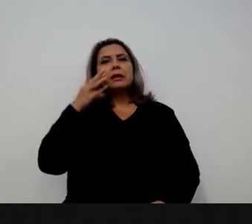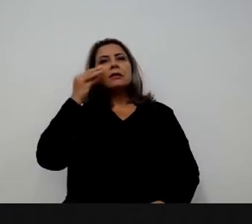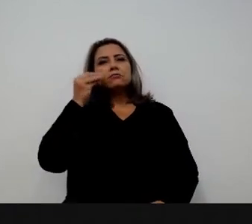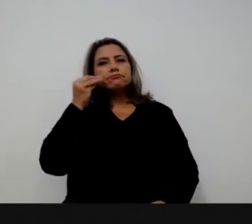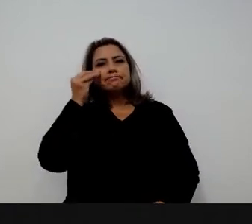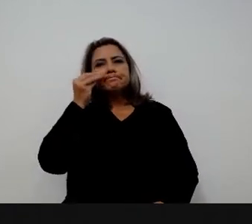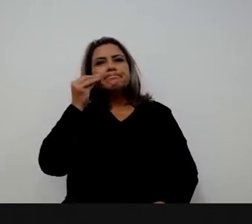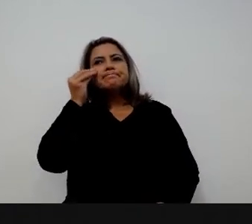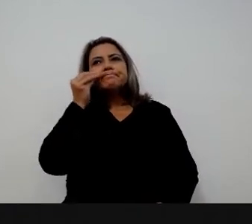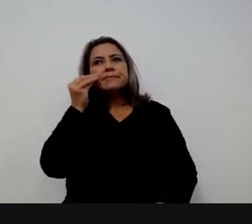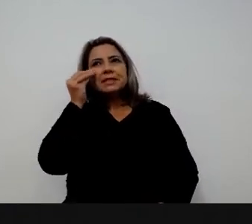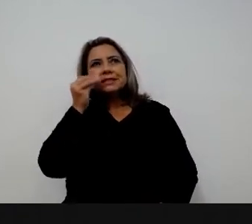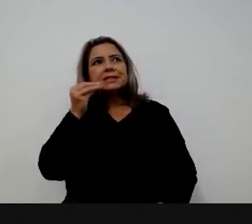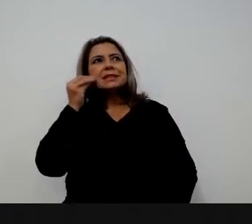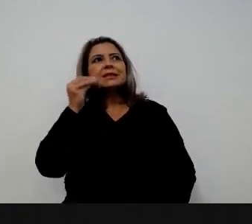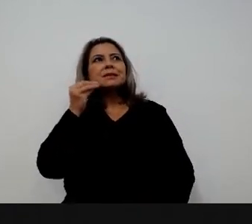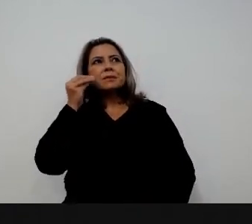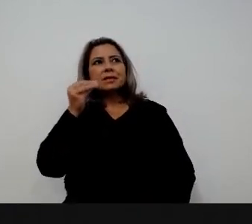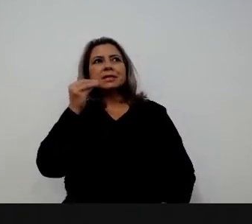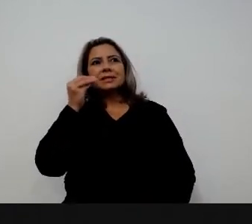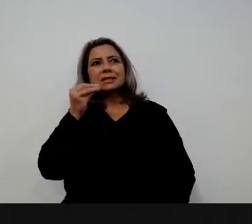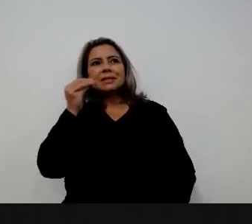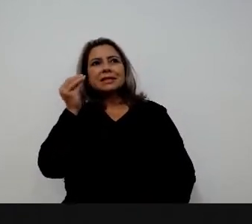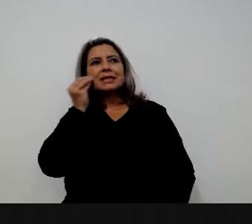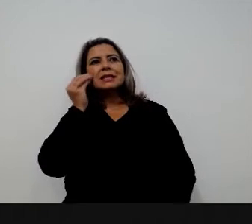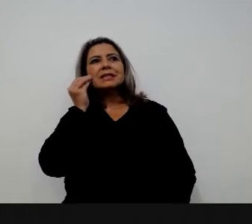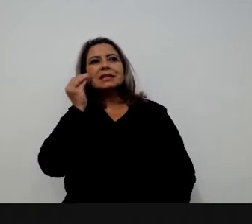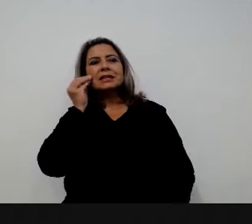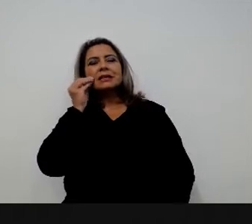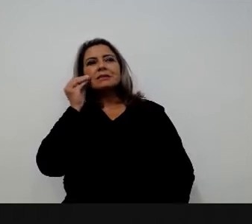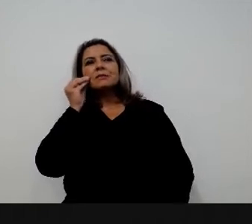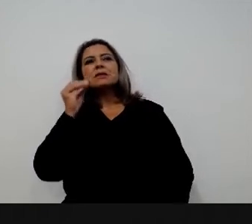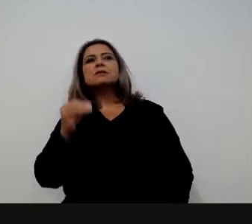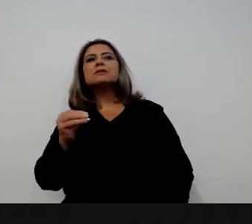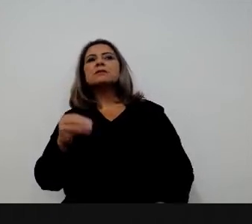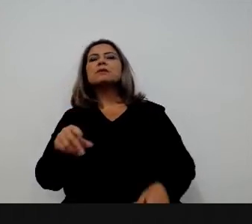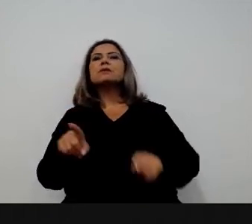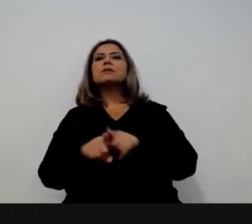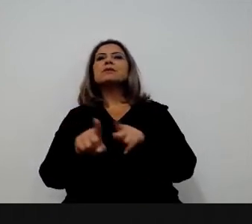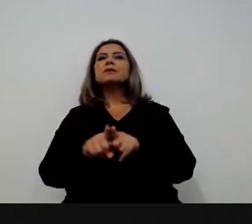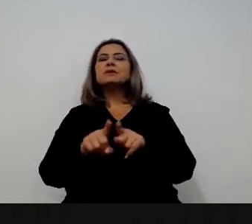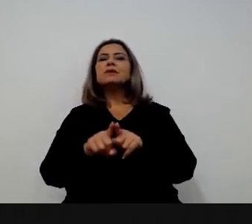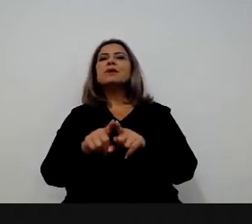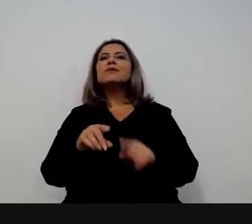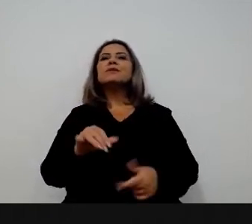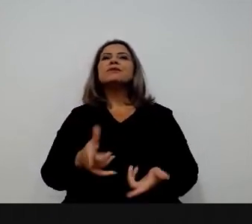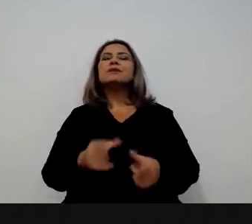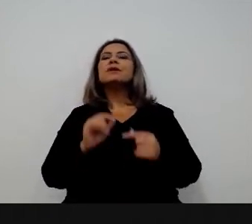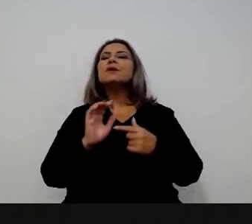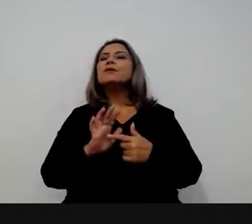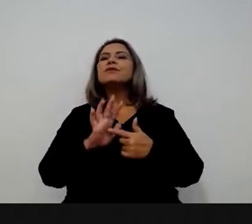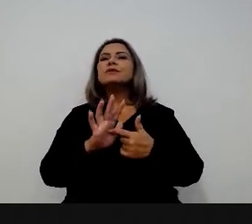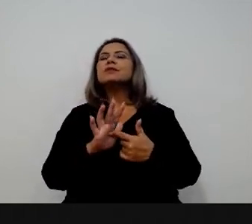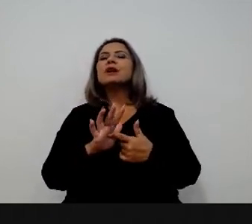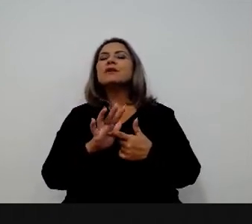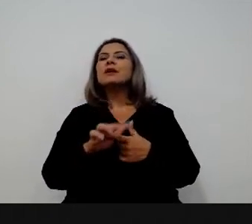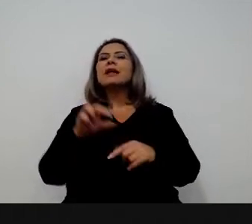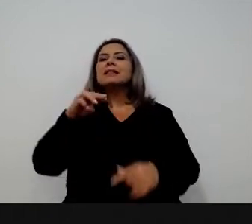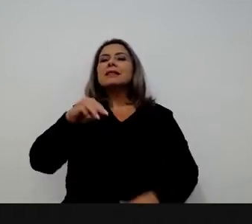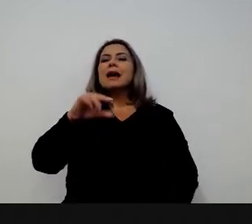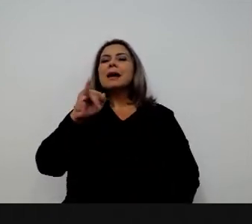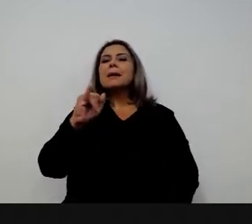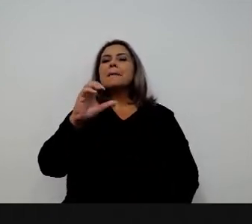coisas para o governo, gente também tenta ser uma vitrine, então a gente experimenta. A gente agora é um beta tester da Azure, da Microsoft,